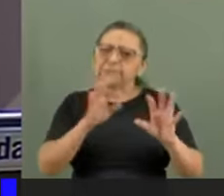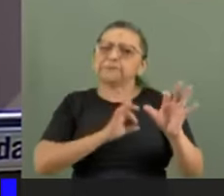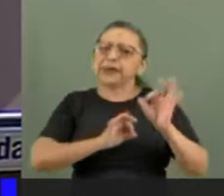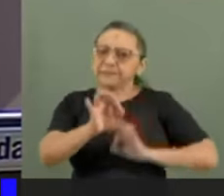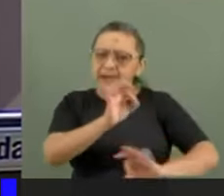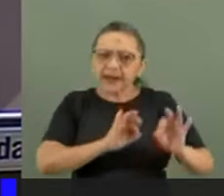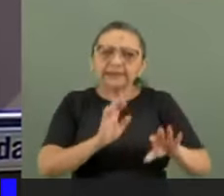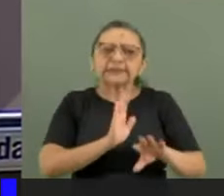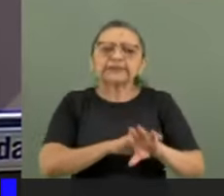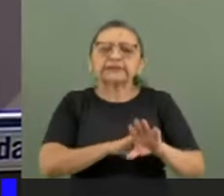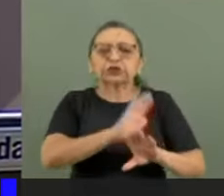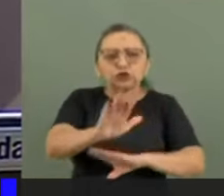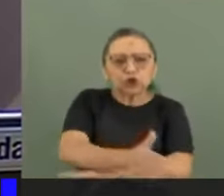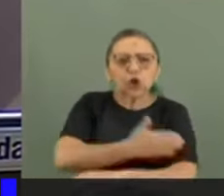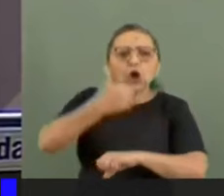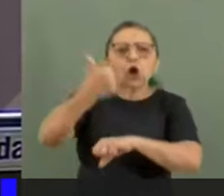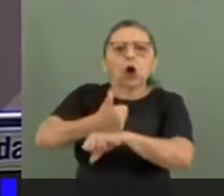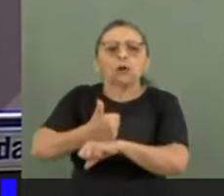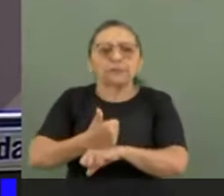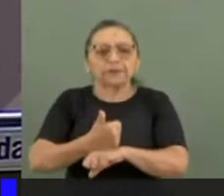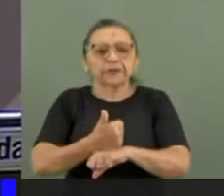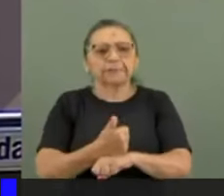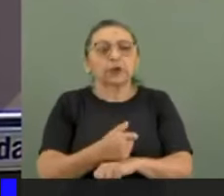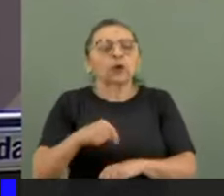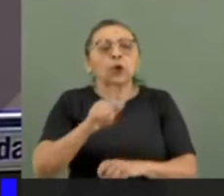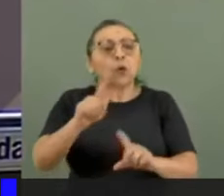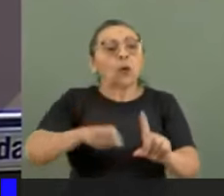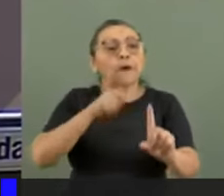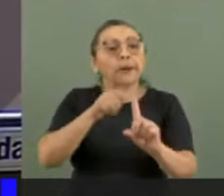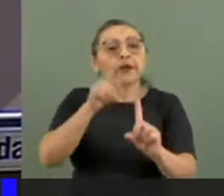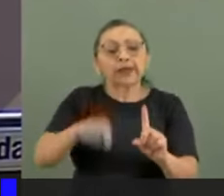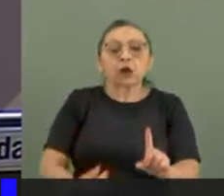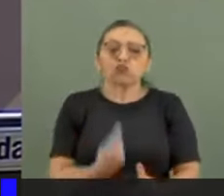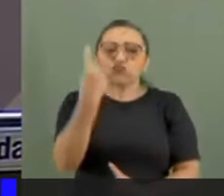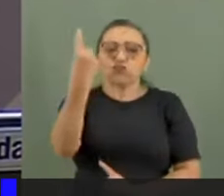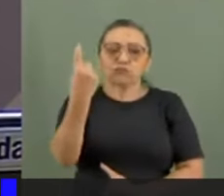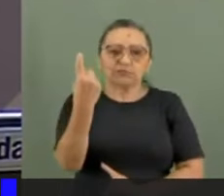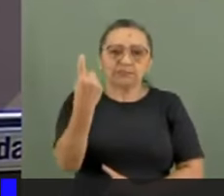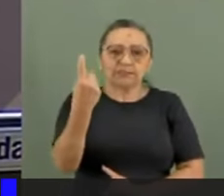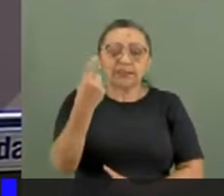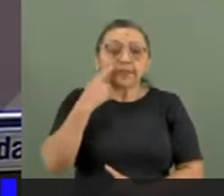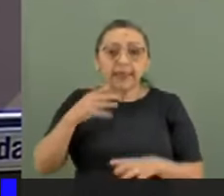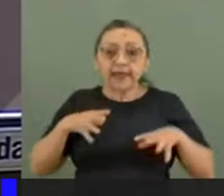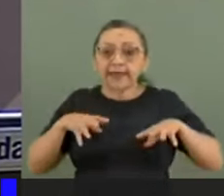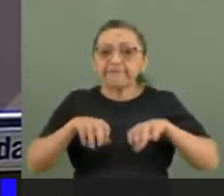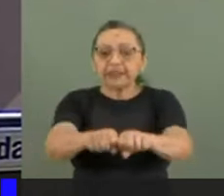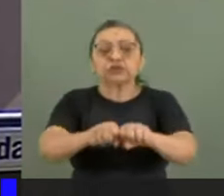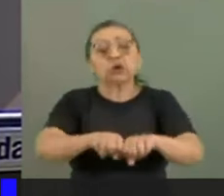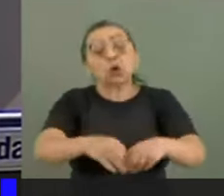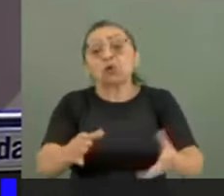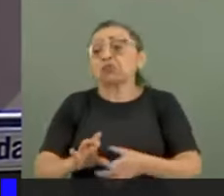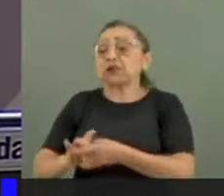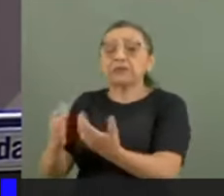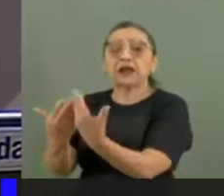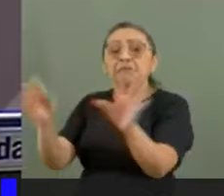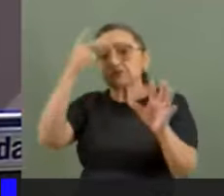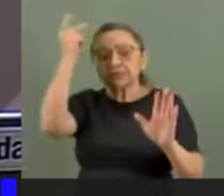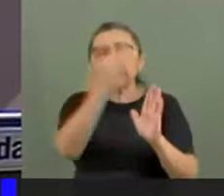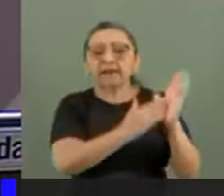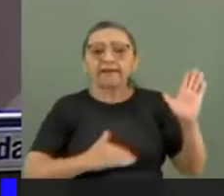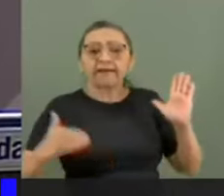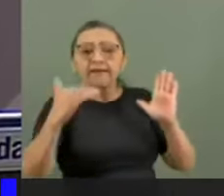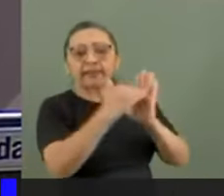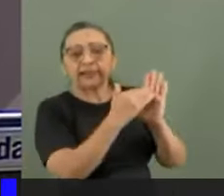premeditada de golpe de Estado. O objetivo era um só, invadir ou deixar invadir as sedes dos